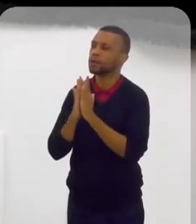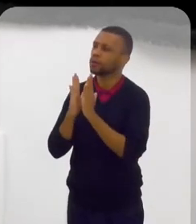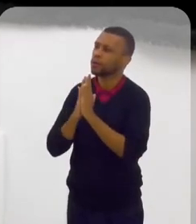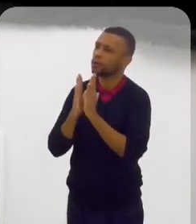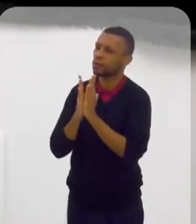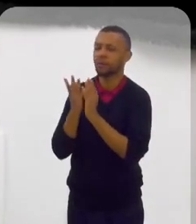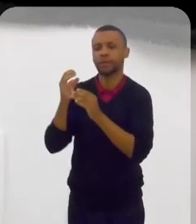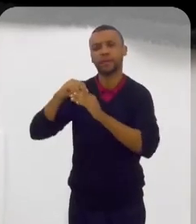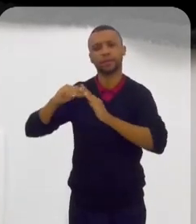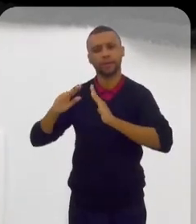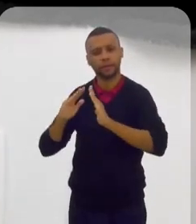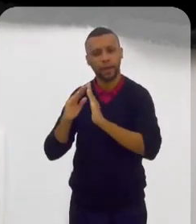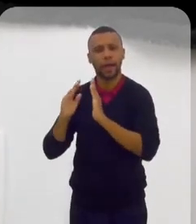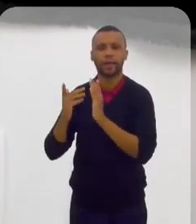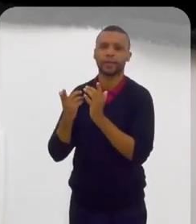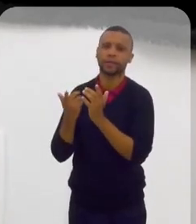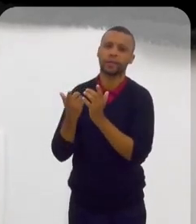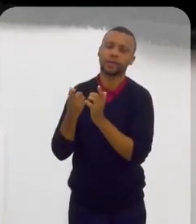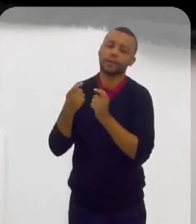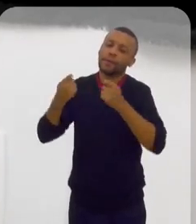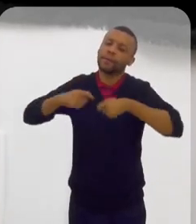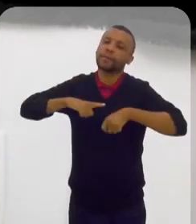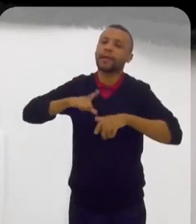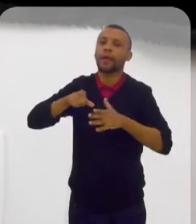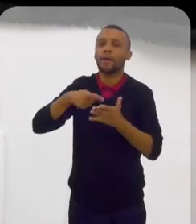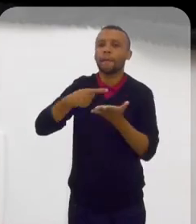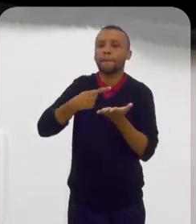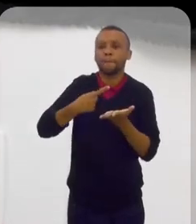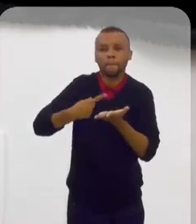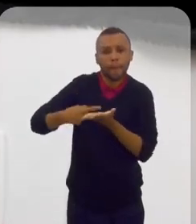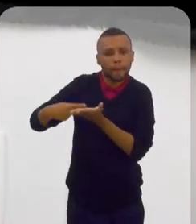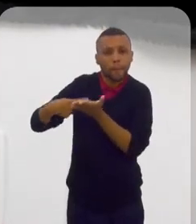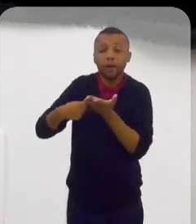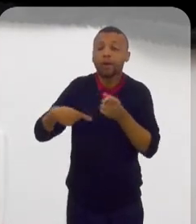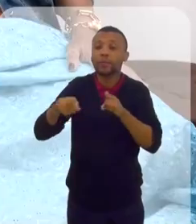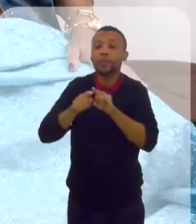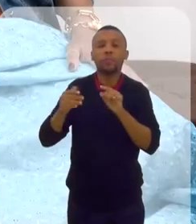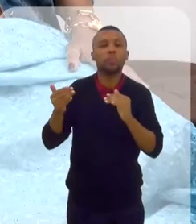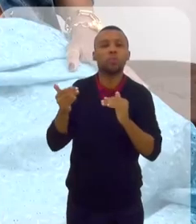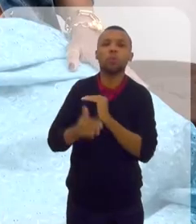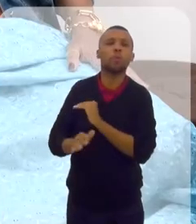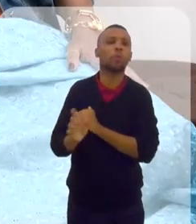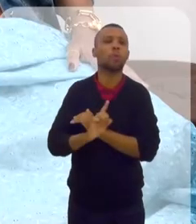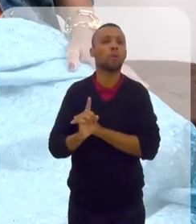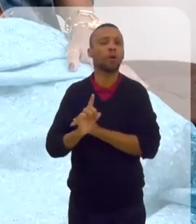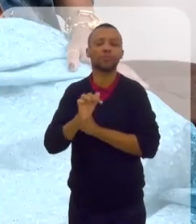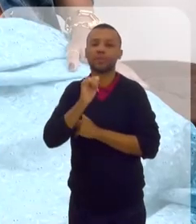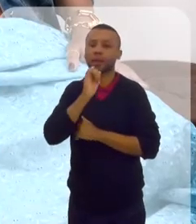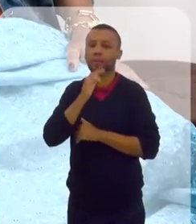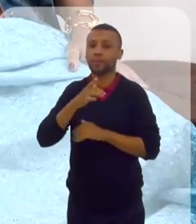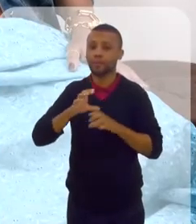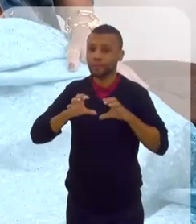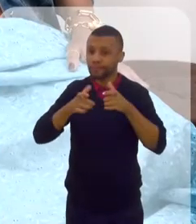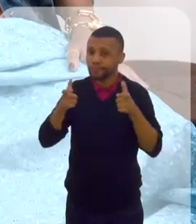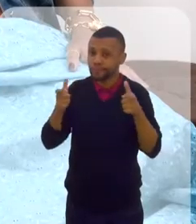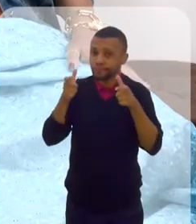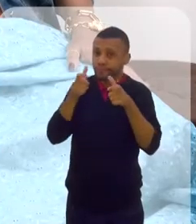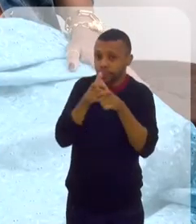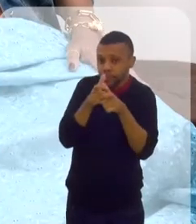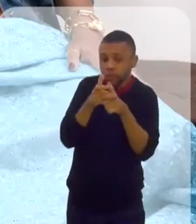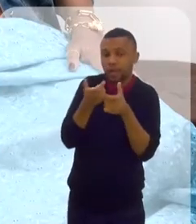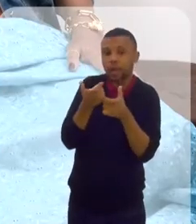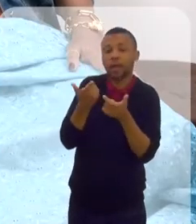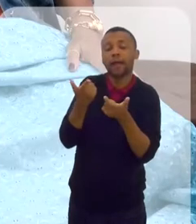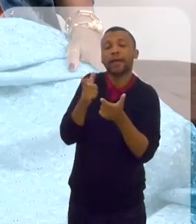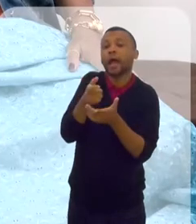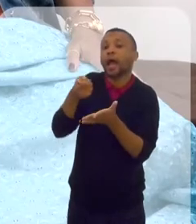fazer. Então, assim, a gente precisa também ter o bom senso. Porque eu também não concordo muito que, às vezes, uma minoria islâmica, por exemplo, quer